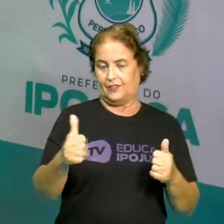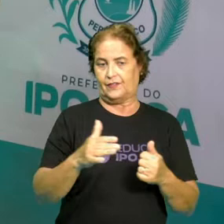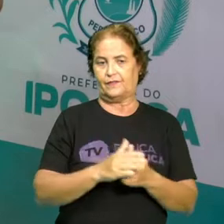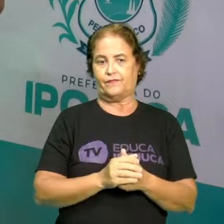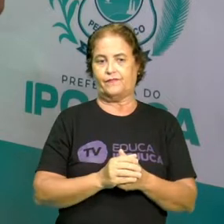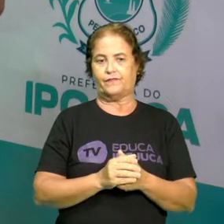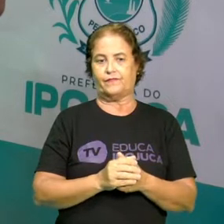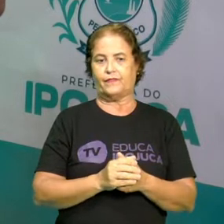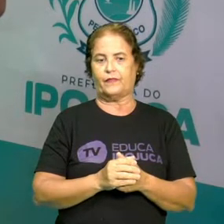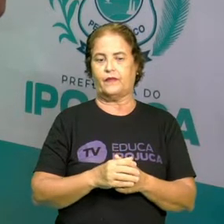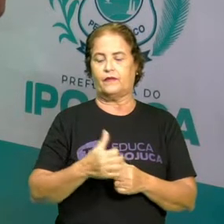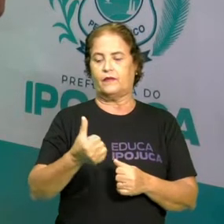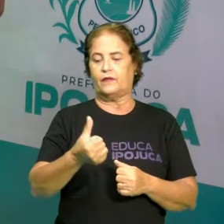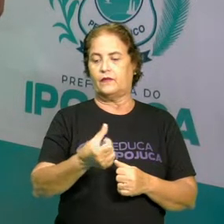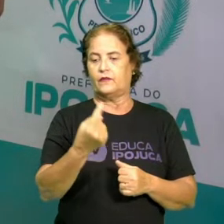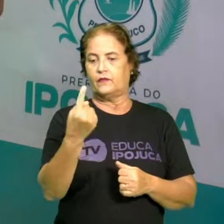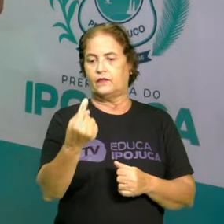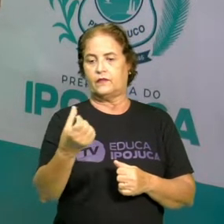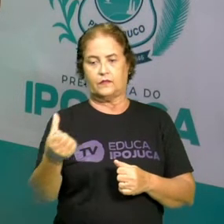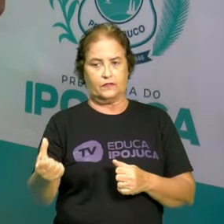um X seria aqui.